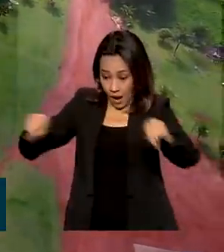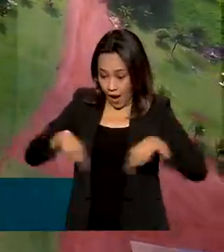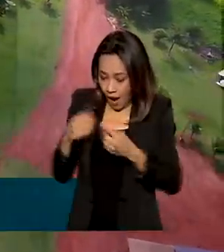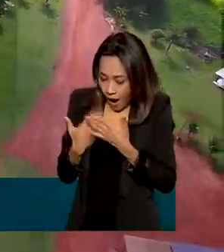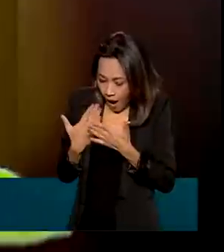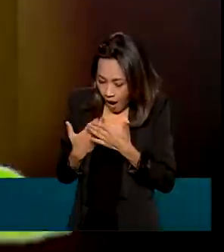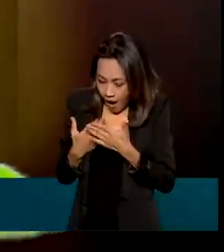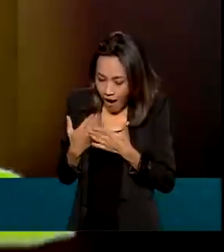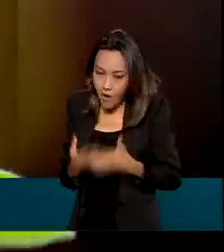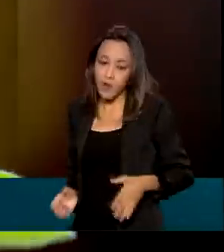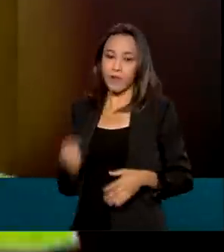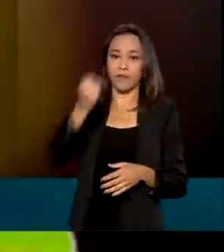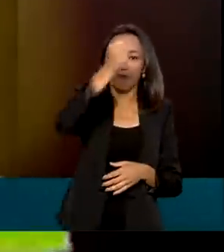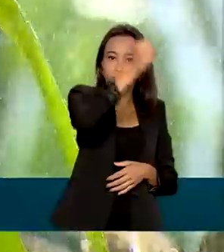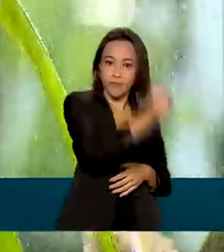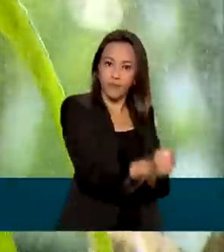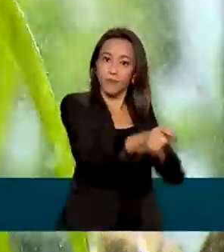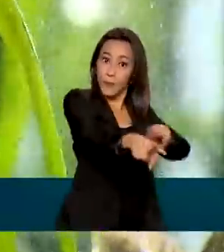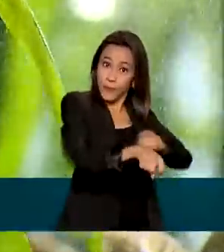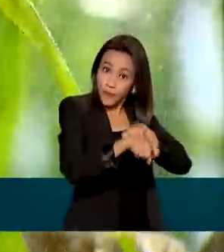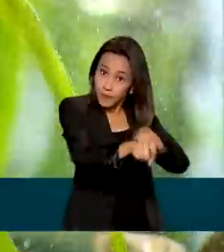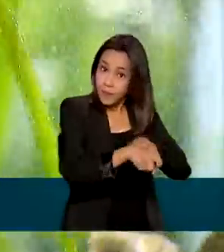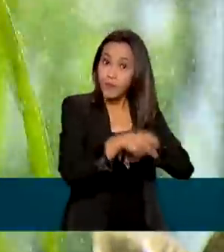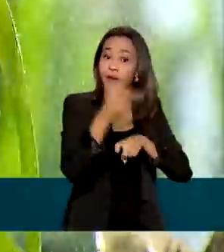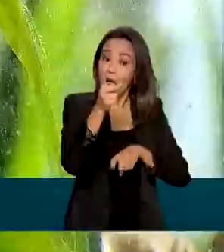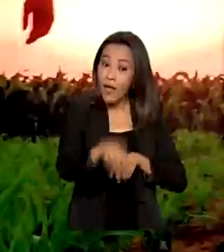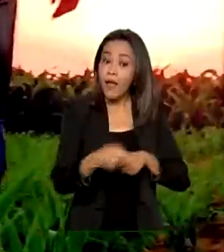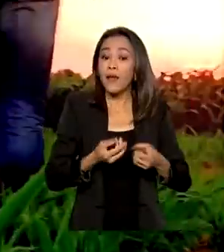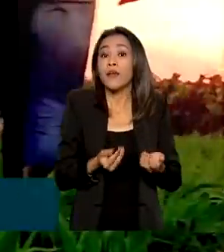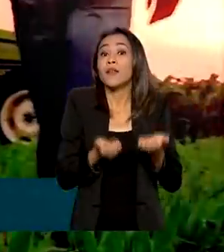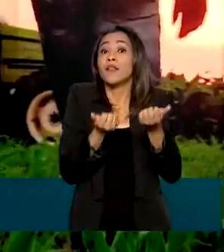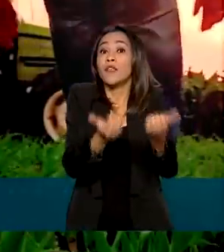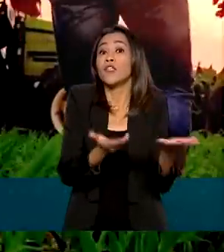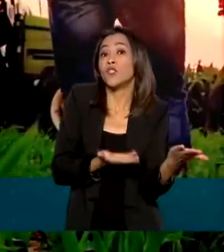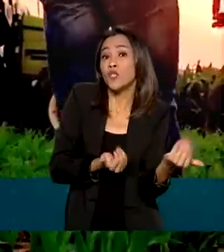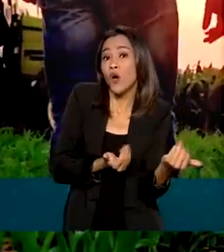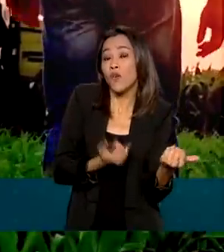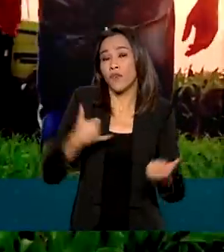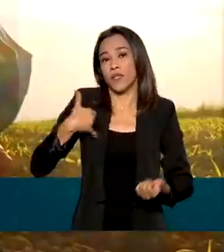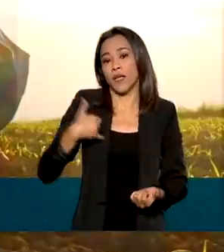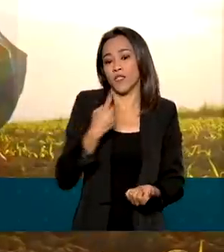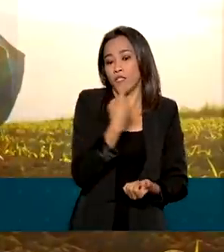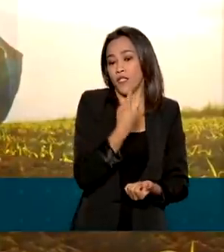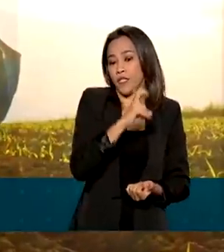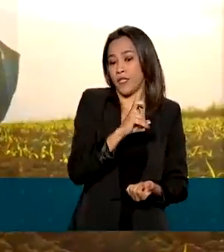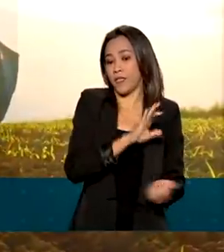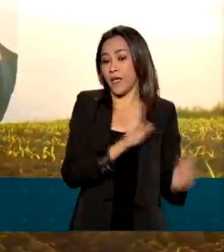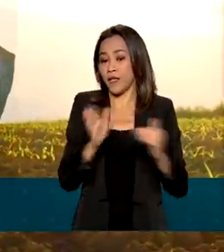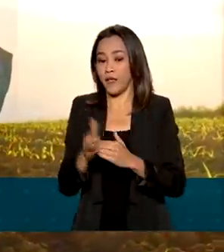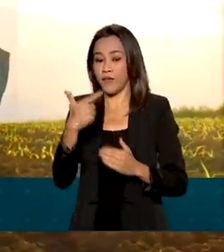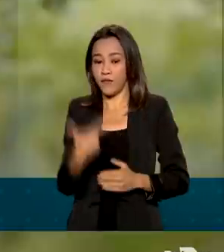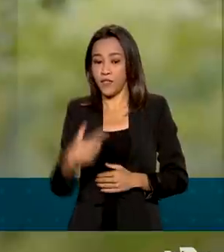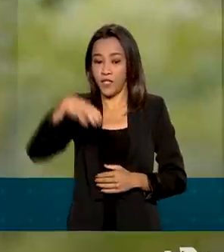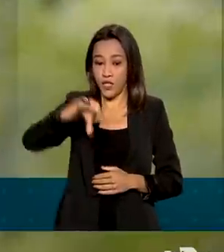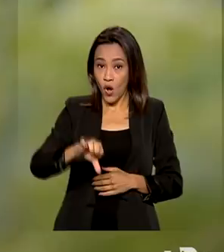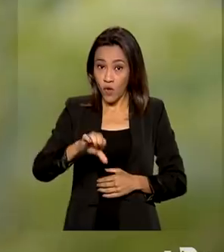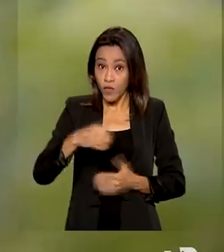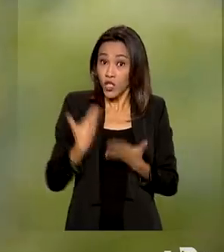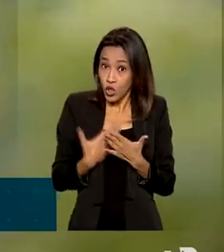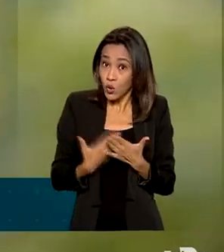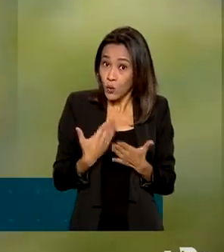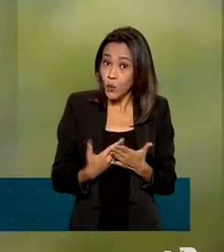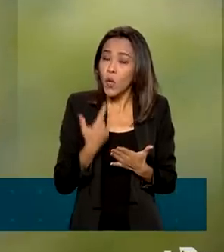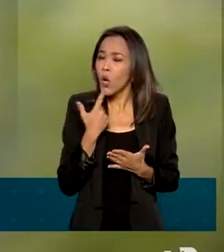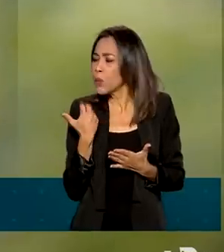para o campo, o agroresidência é voltado para jovens de 15 a 29 anos, estudantes ou recém-formados.